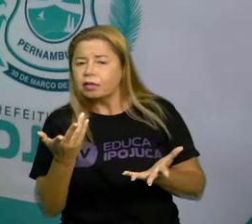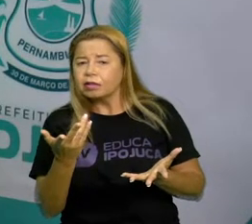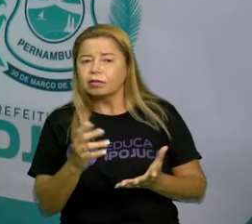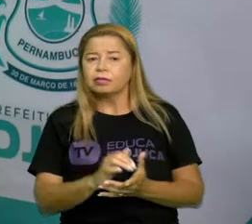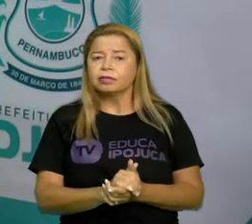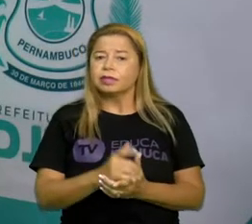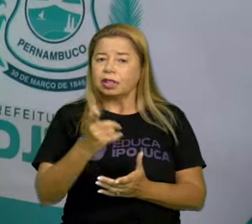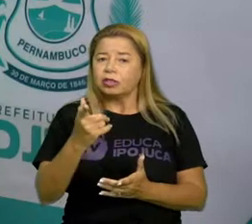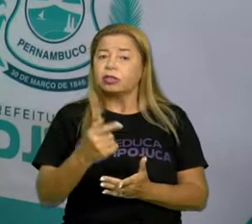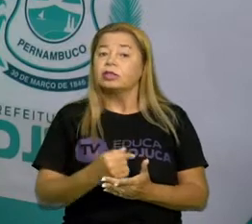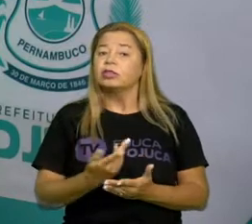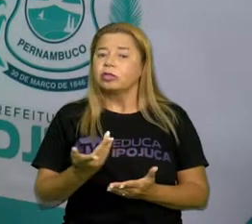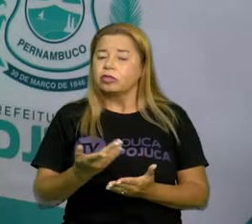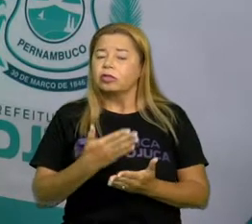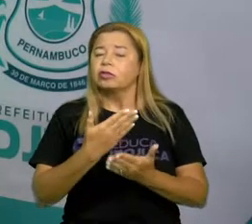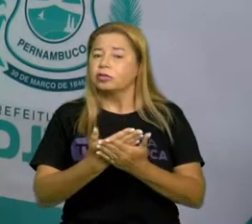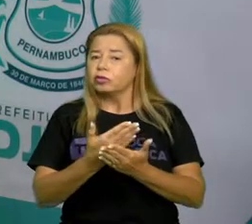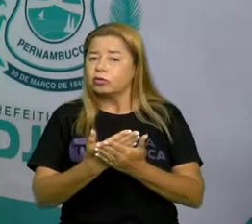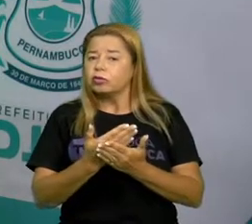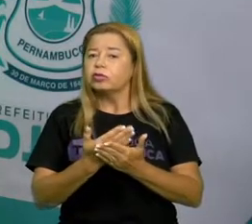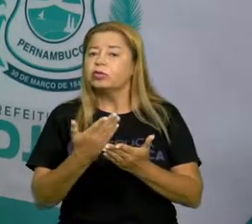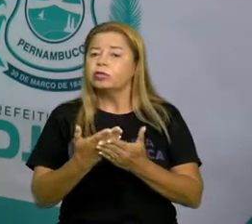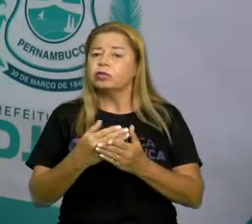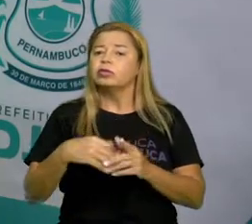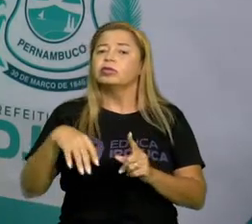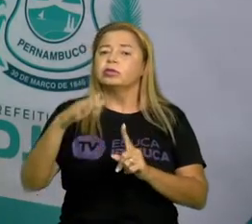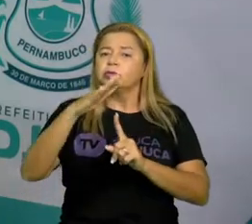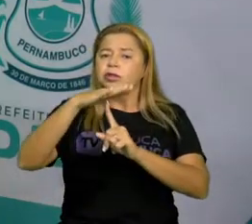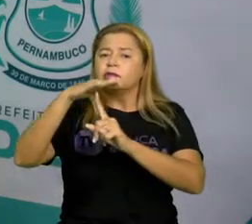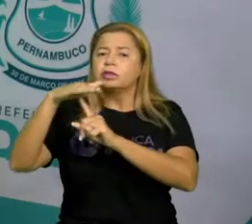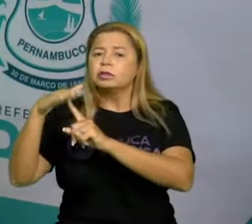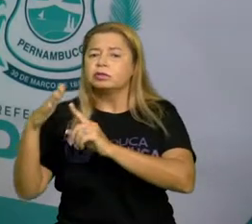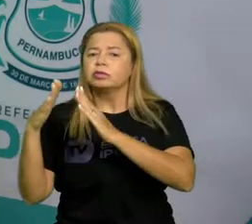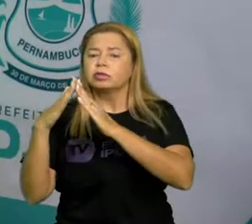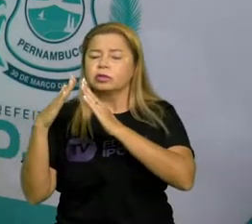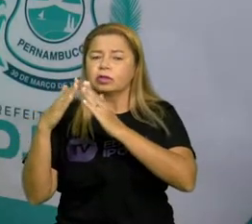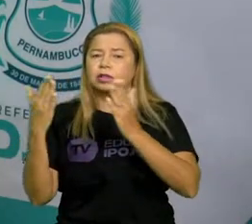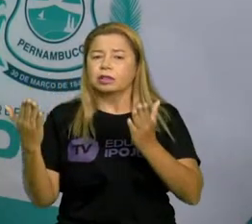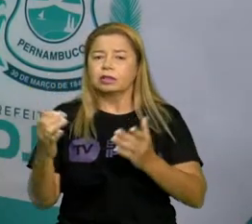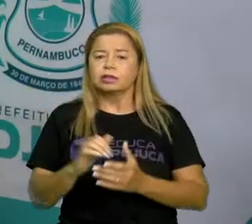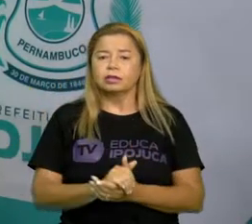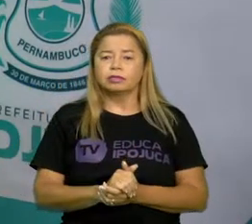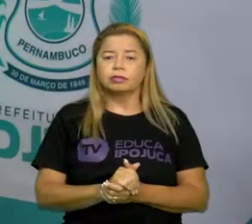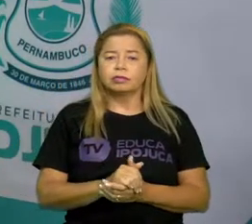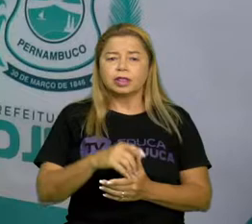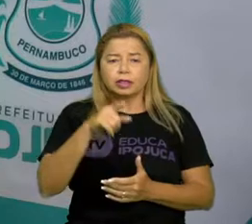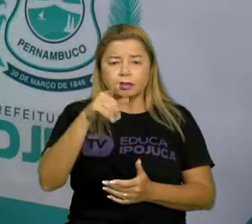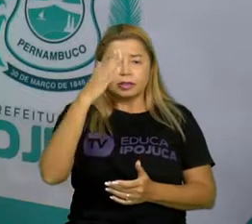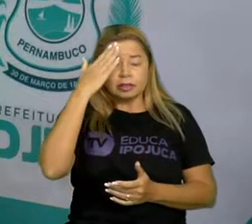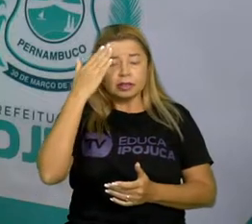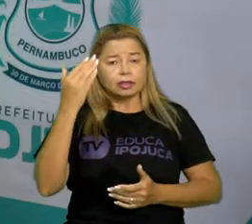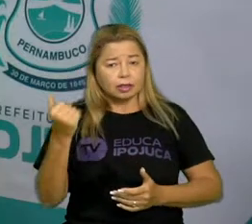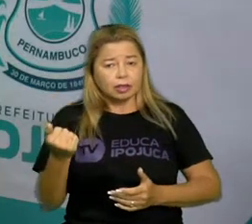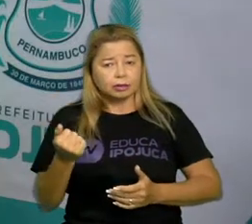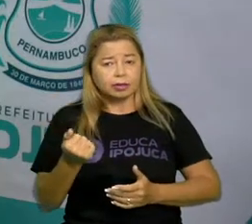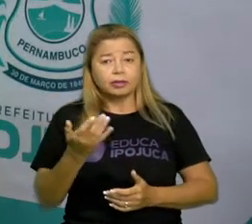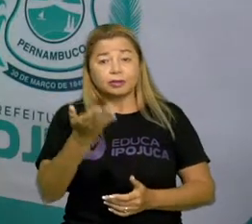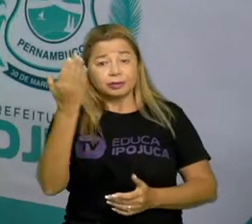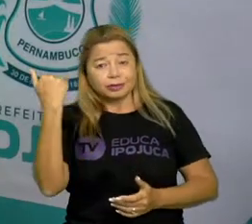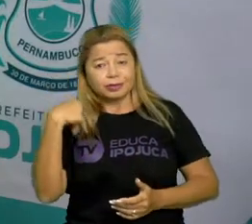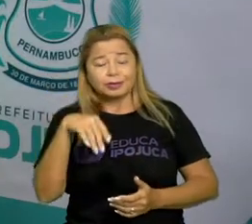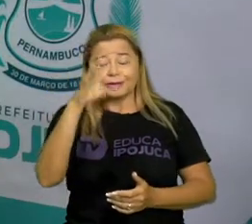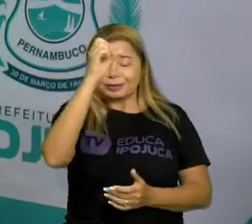Porque a gente já estudou sobre moradias, né? Mas vamos para frente? Mas vocês sabem como é? Vamos conhecer.